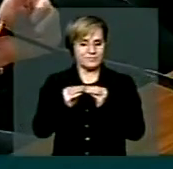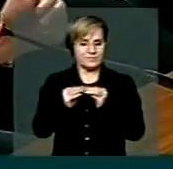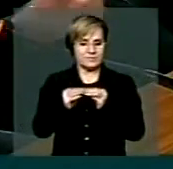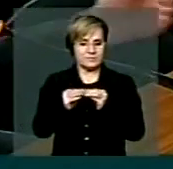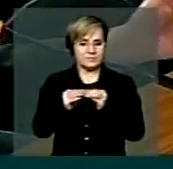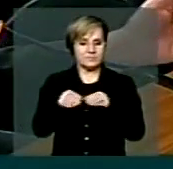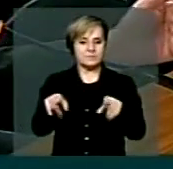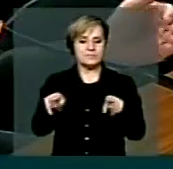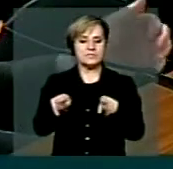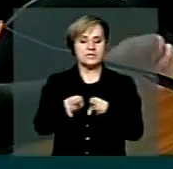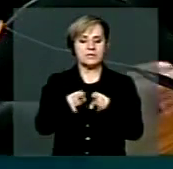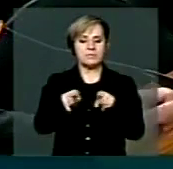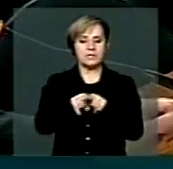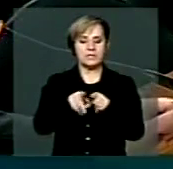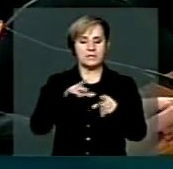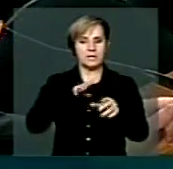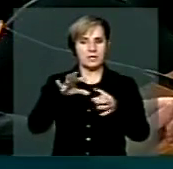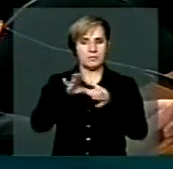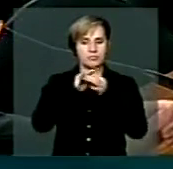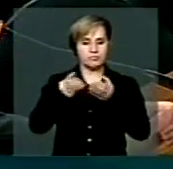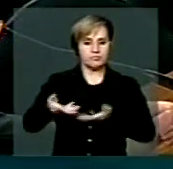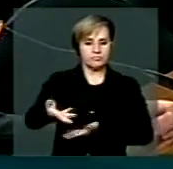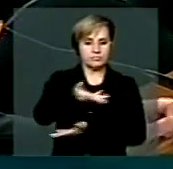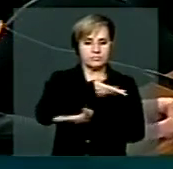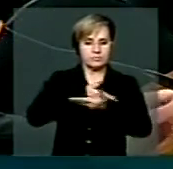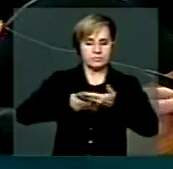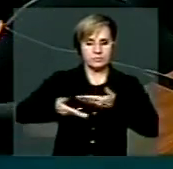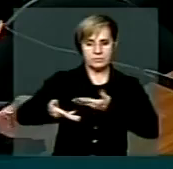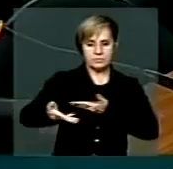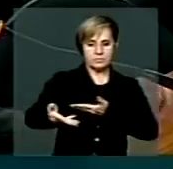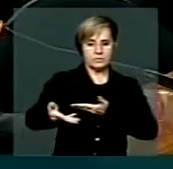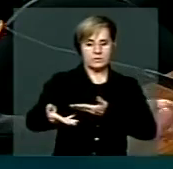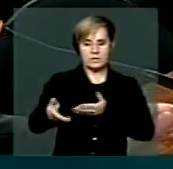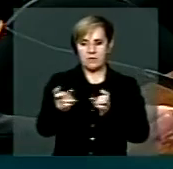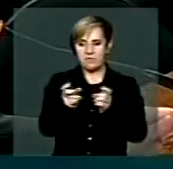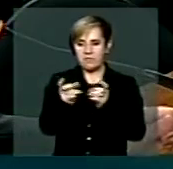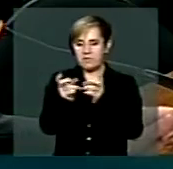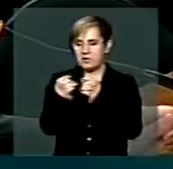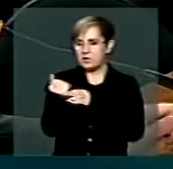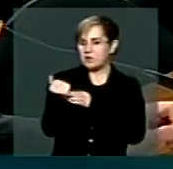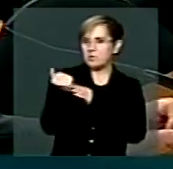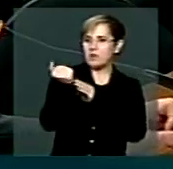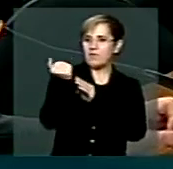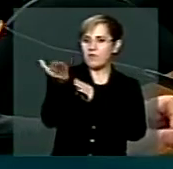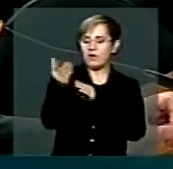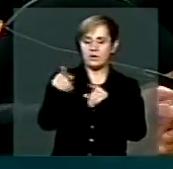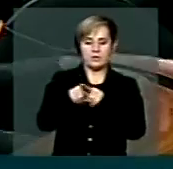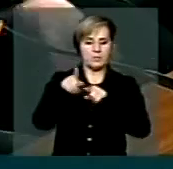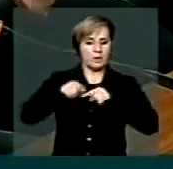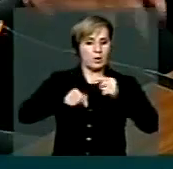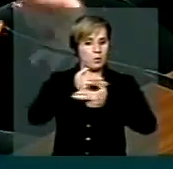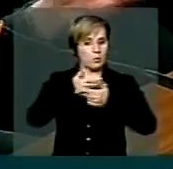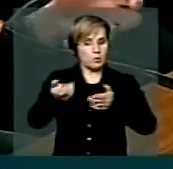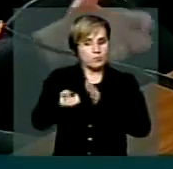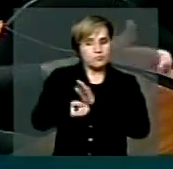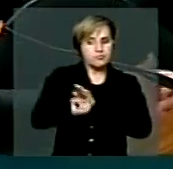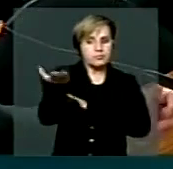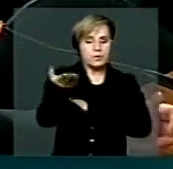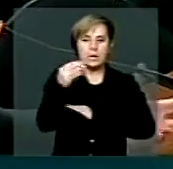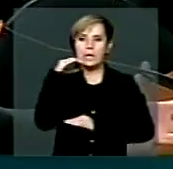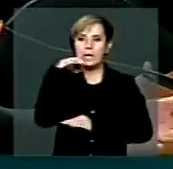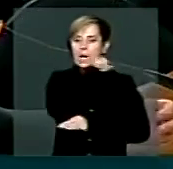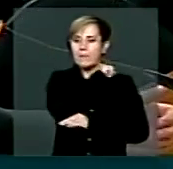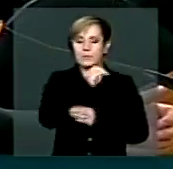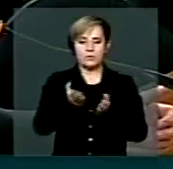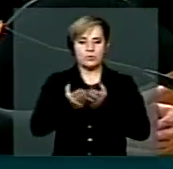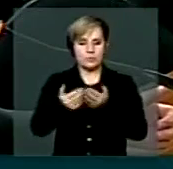as cargas e também exportar a nossa produção com mais rapidez nos